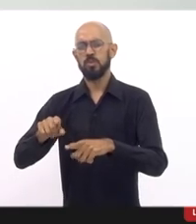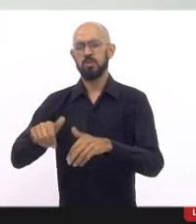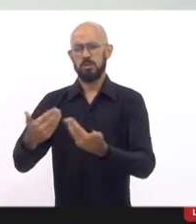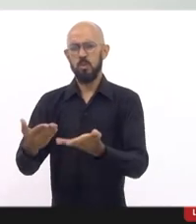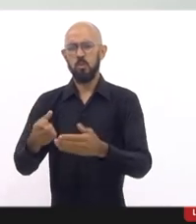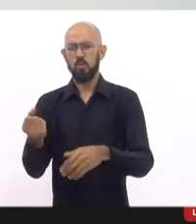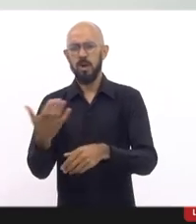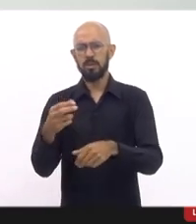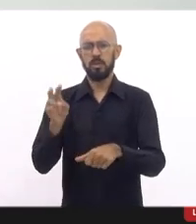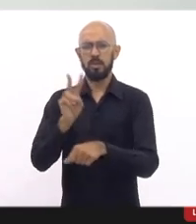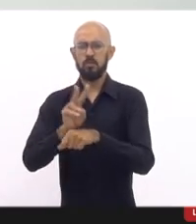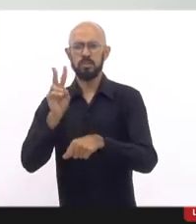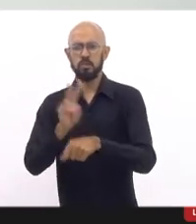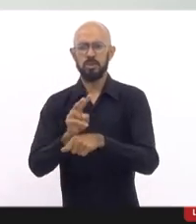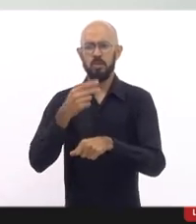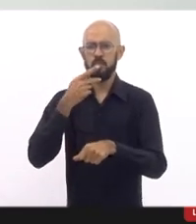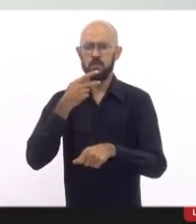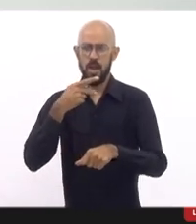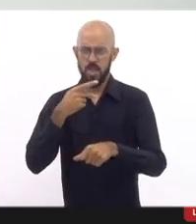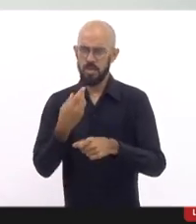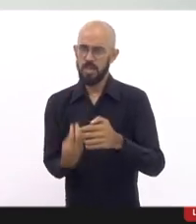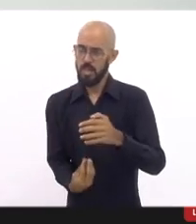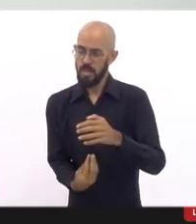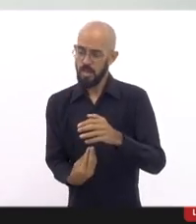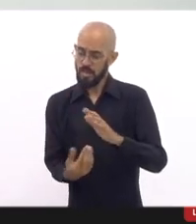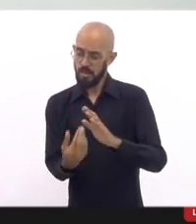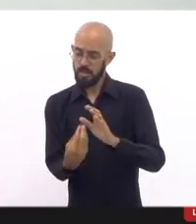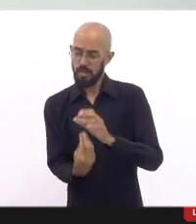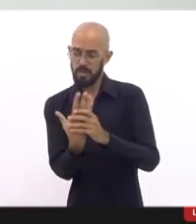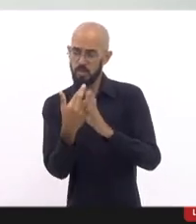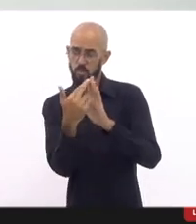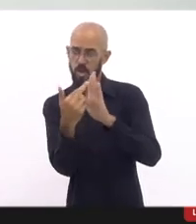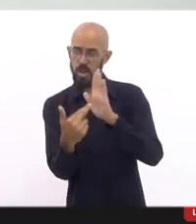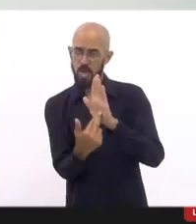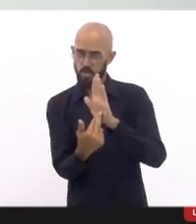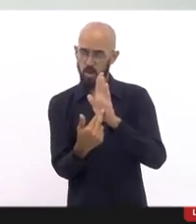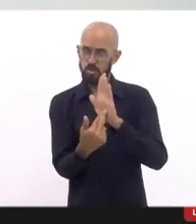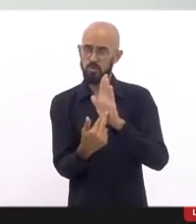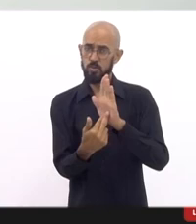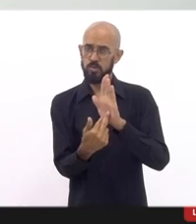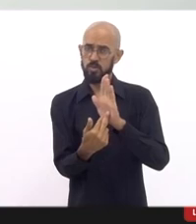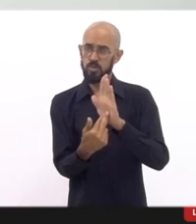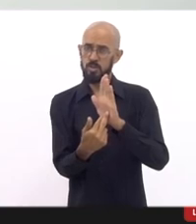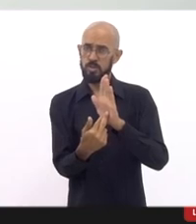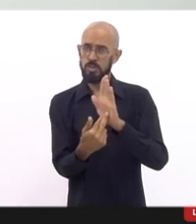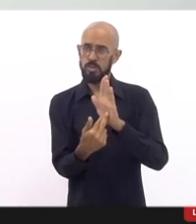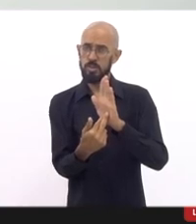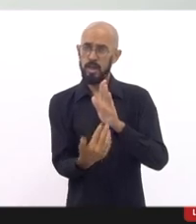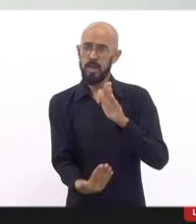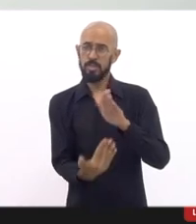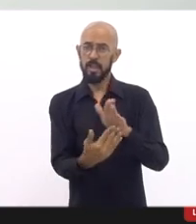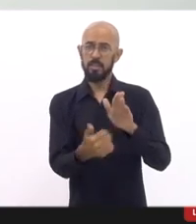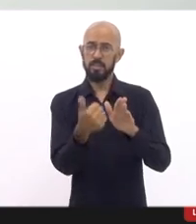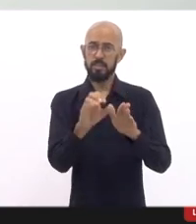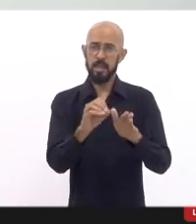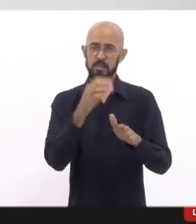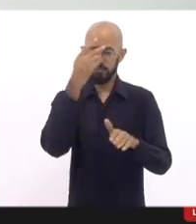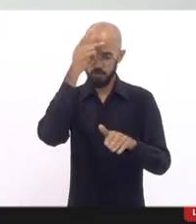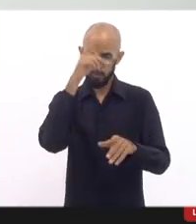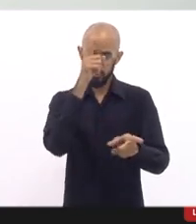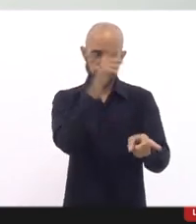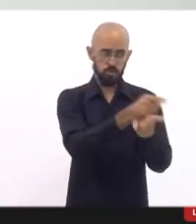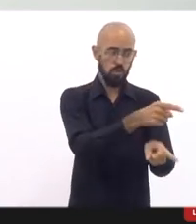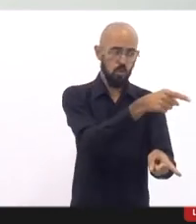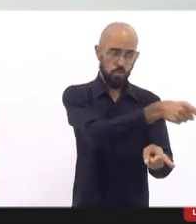diz que, relata que a cada 10 pessoas presas em flagrante no estado do Rio de Janeiro, 8